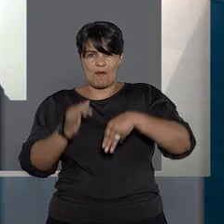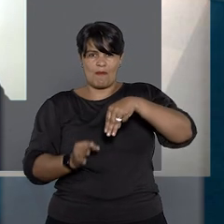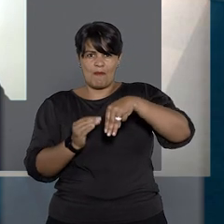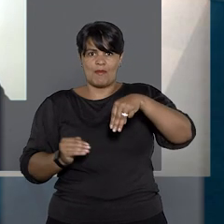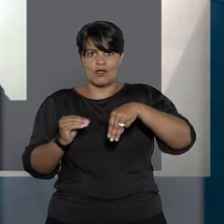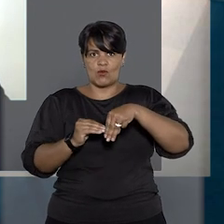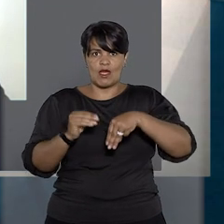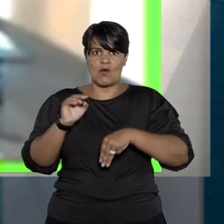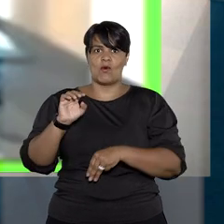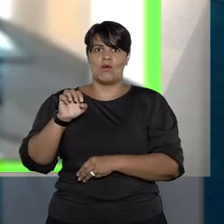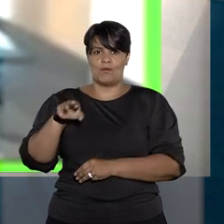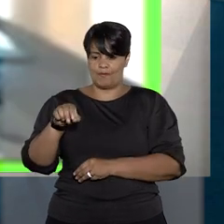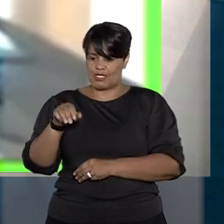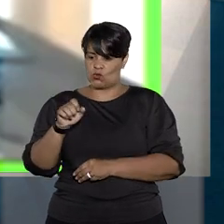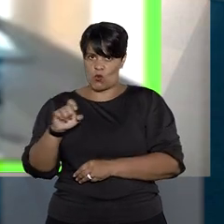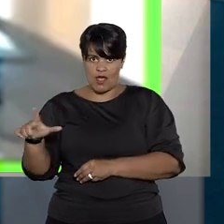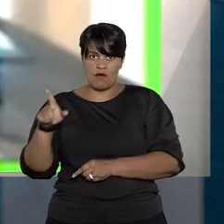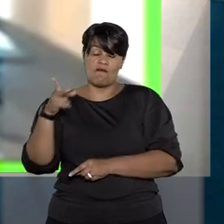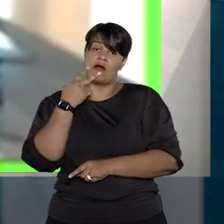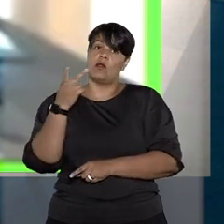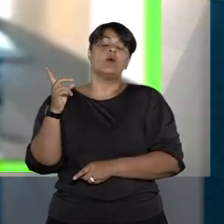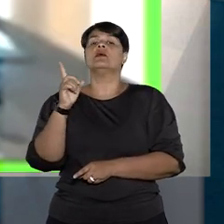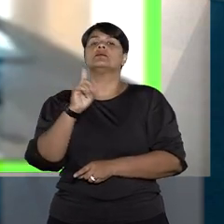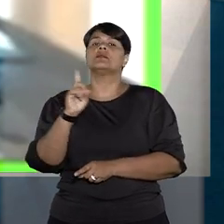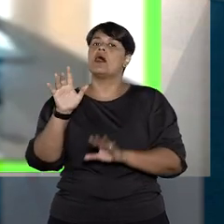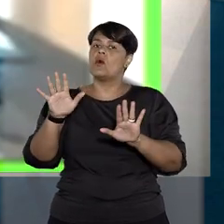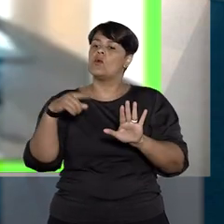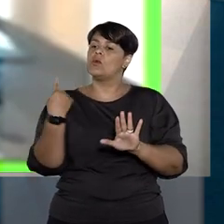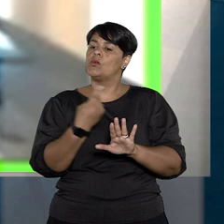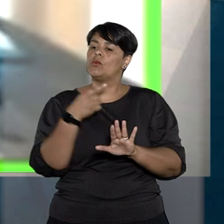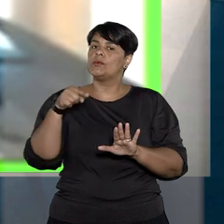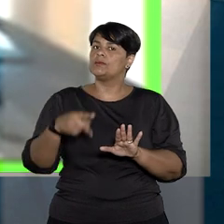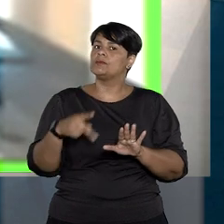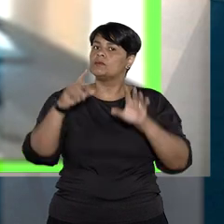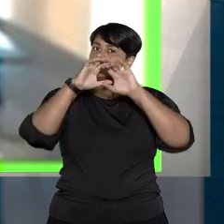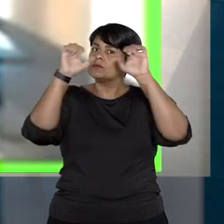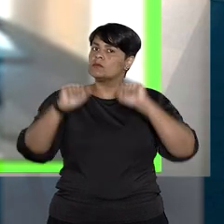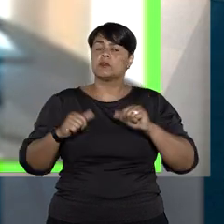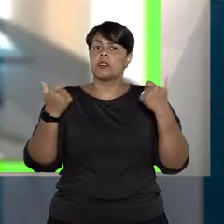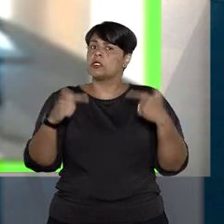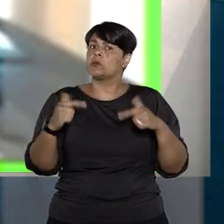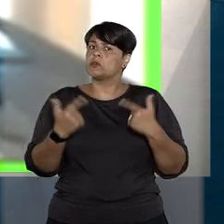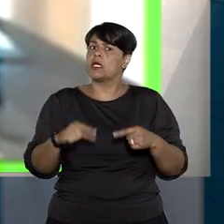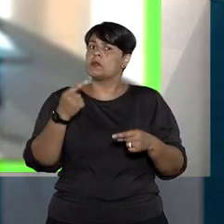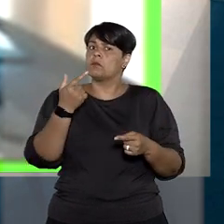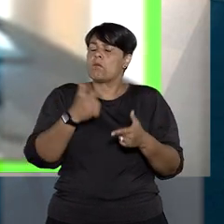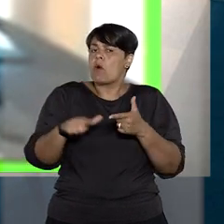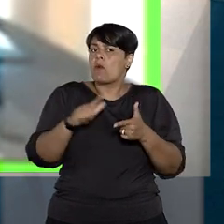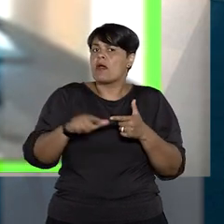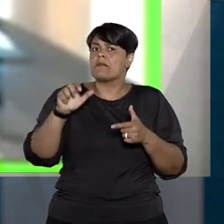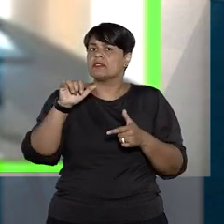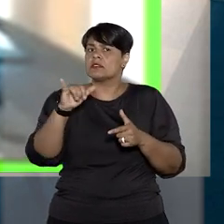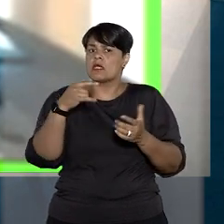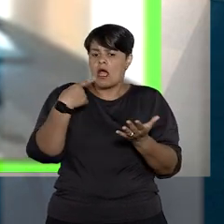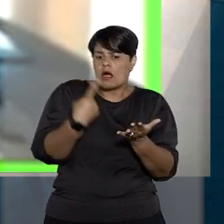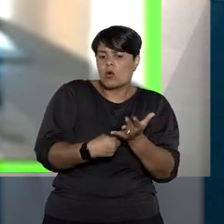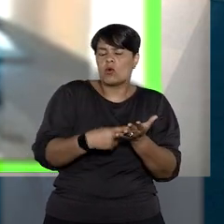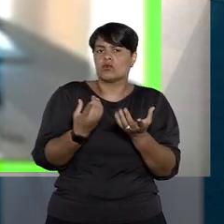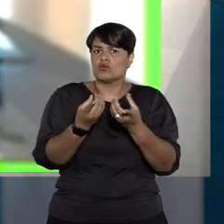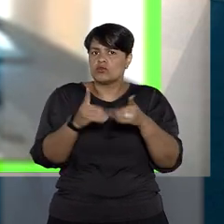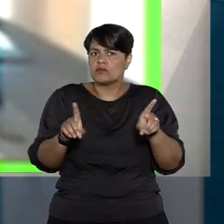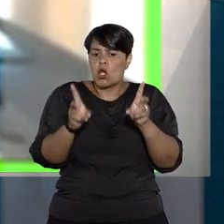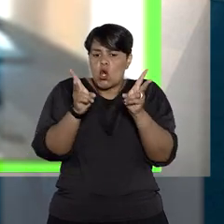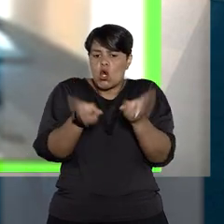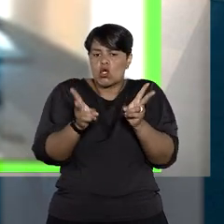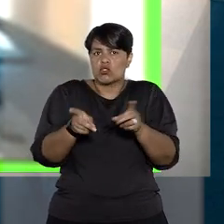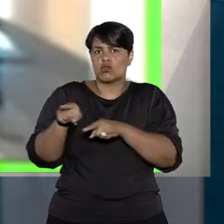Errarte, recordou que a jurisprudência da corte considera não haver nenhuma ilegalidade no acordo de divórcio que estabelece a